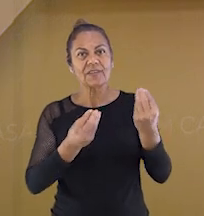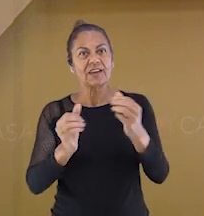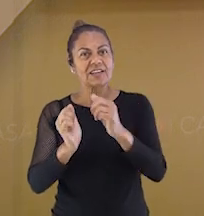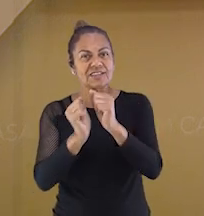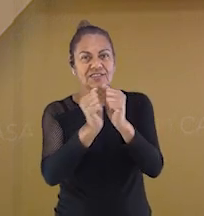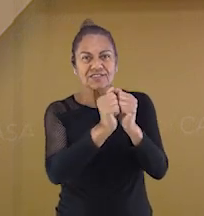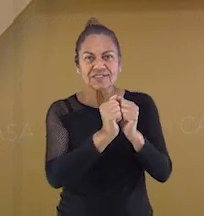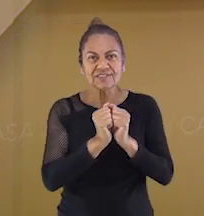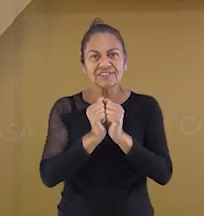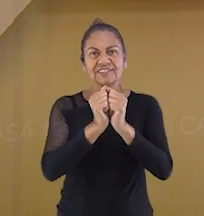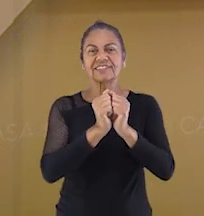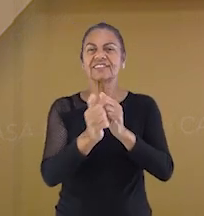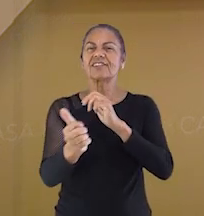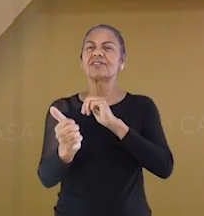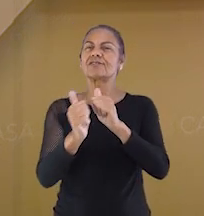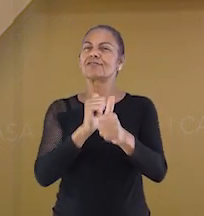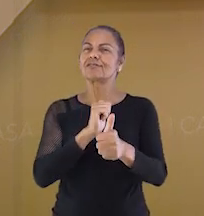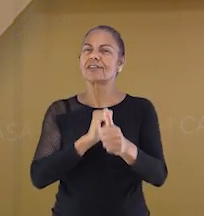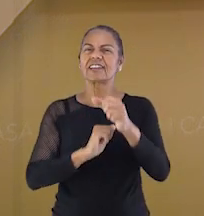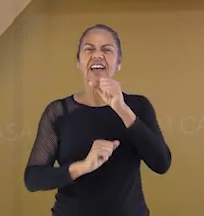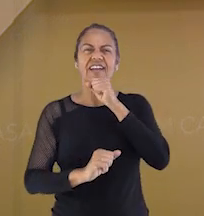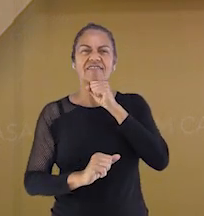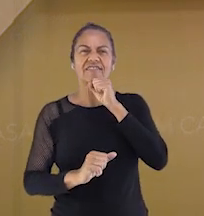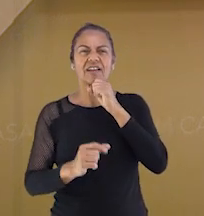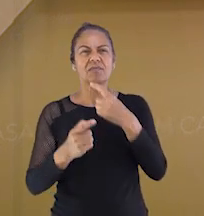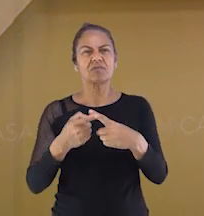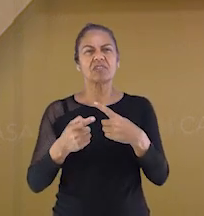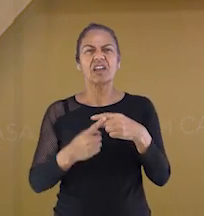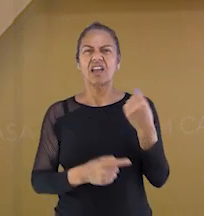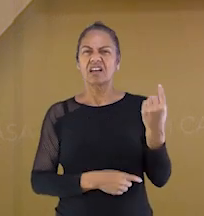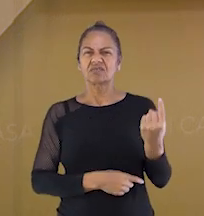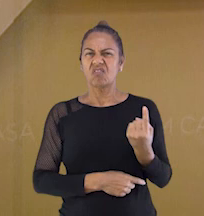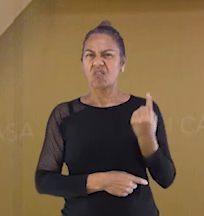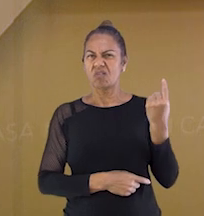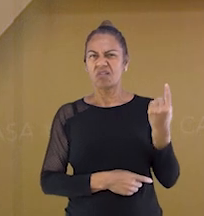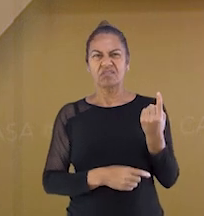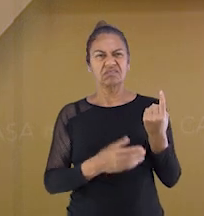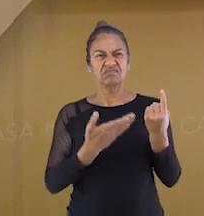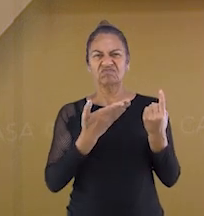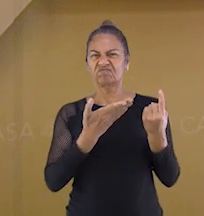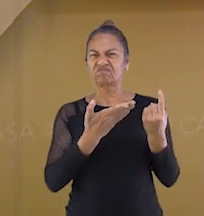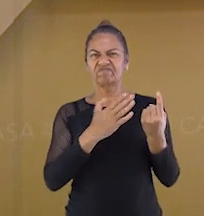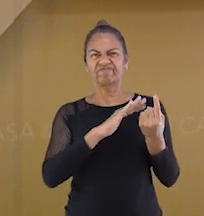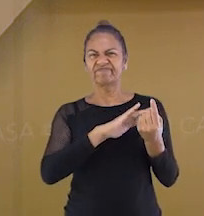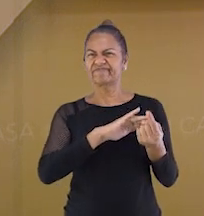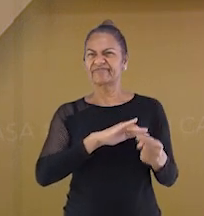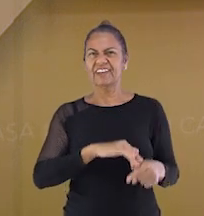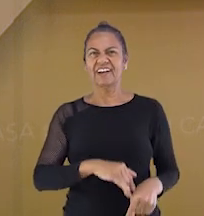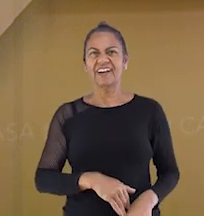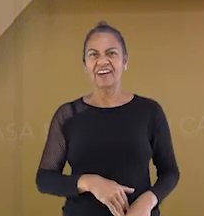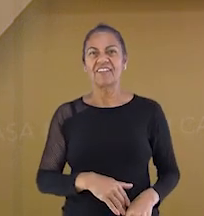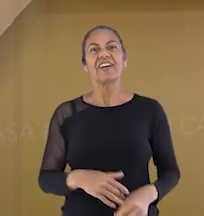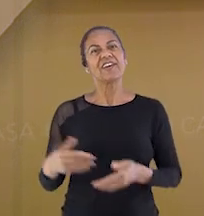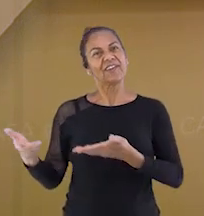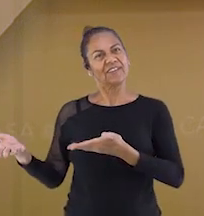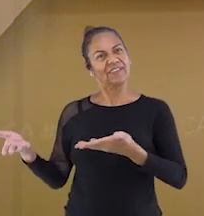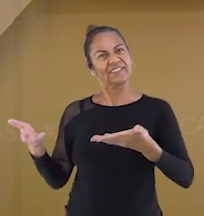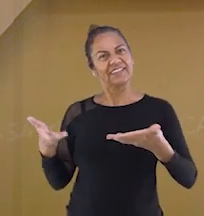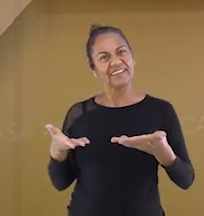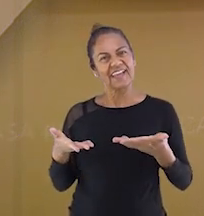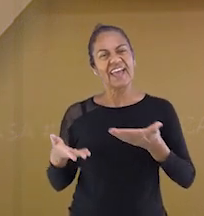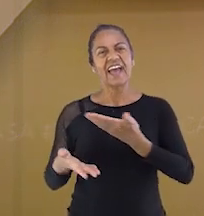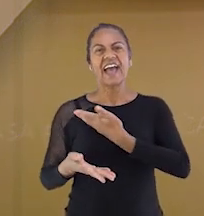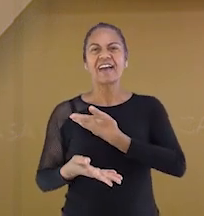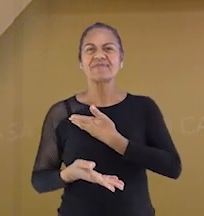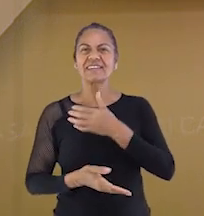E como vocês sabem, jogar sozinha não combina comigo. Então, eu convidei a minha amiga Débora